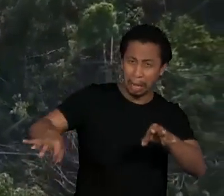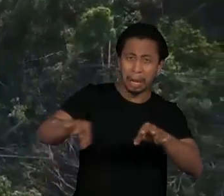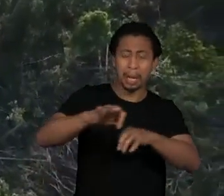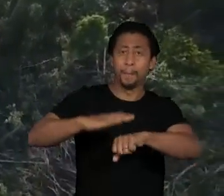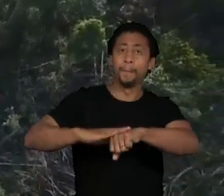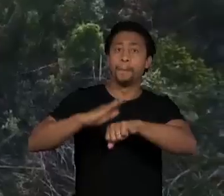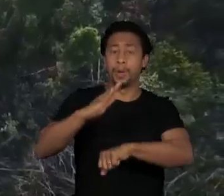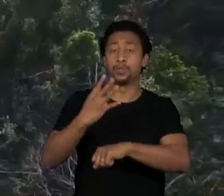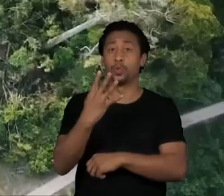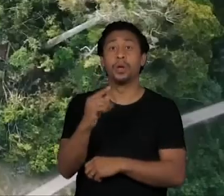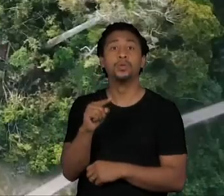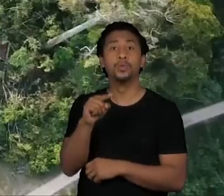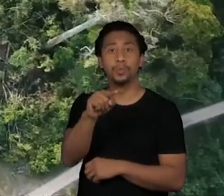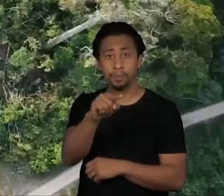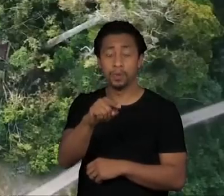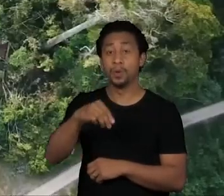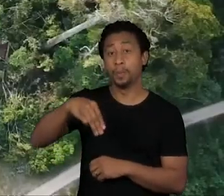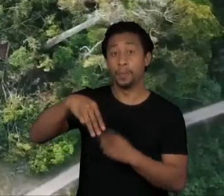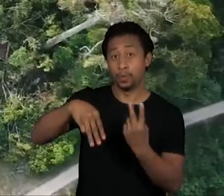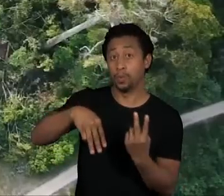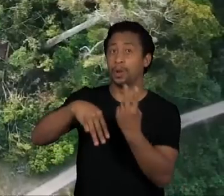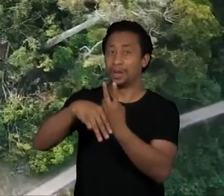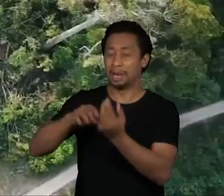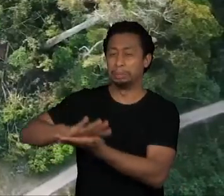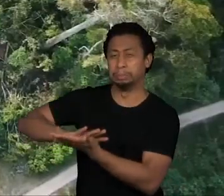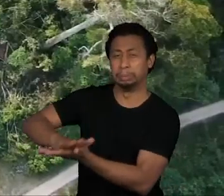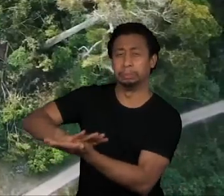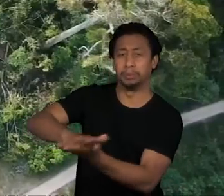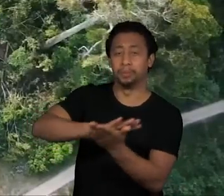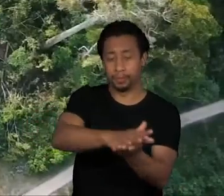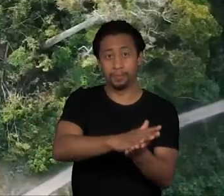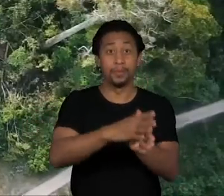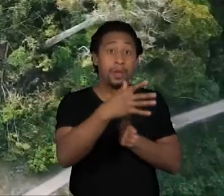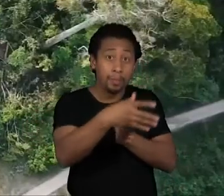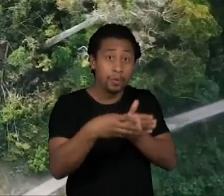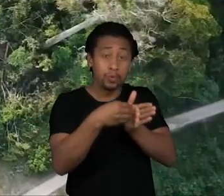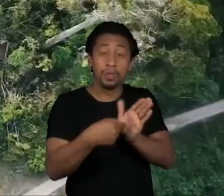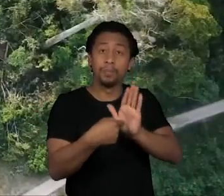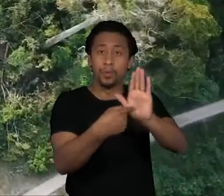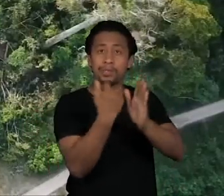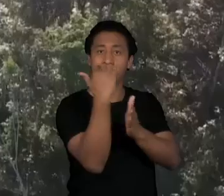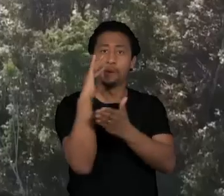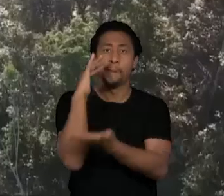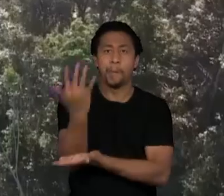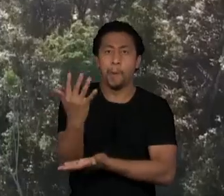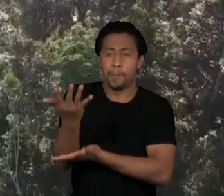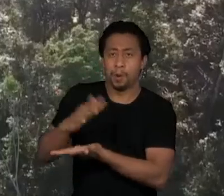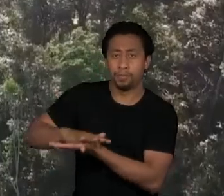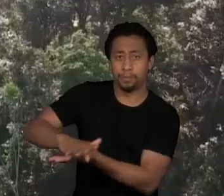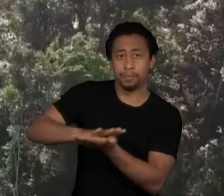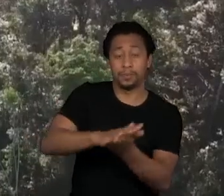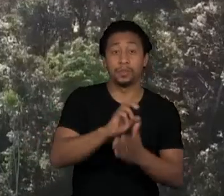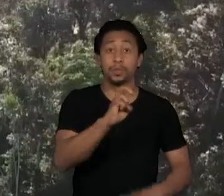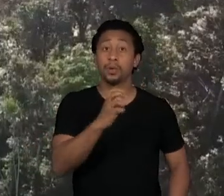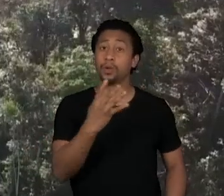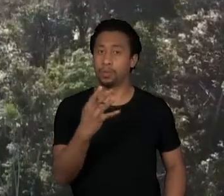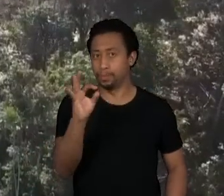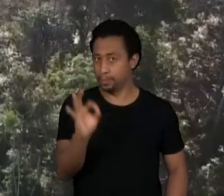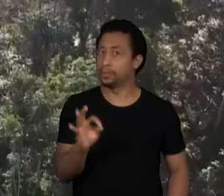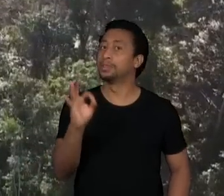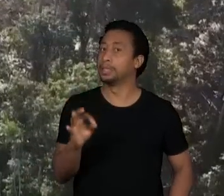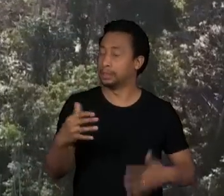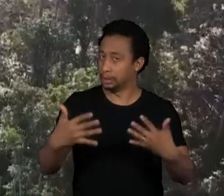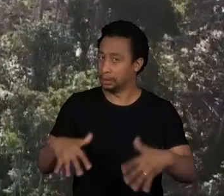todos os biomas. A Amazônia concentrou 59% da área destruída no último ano. A